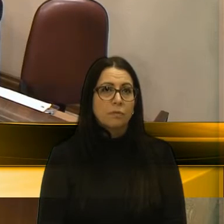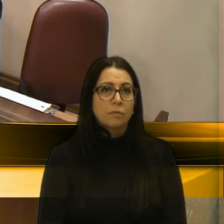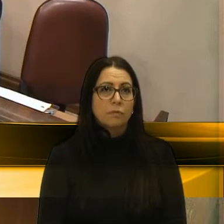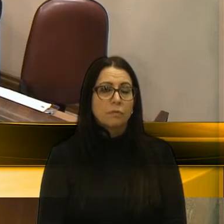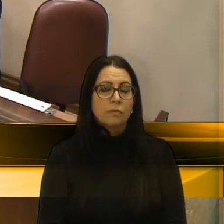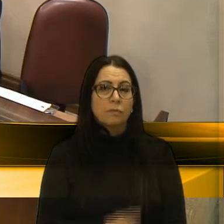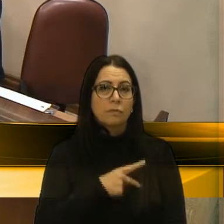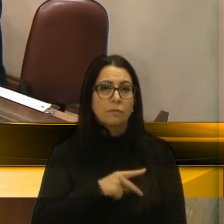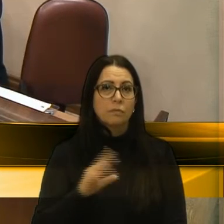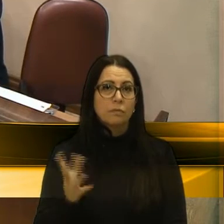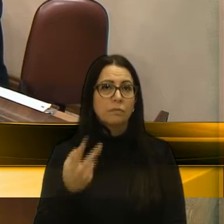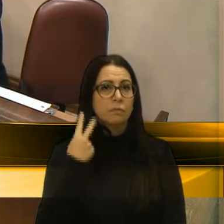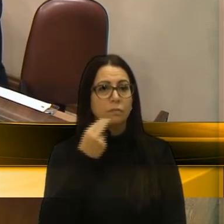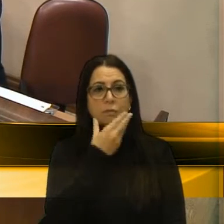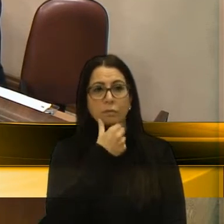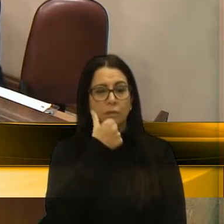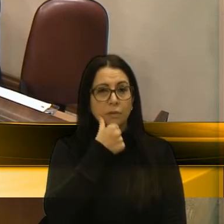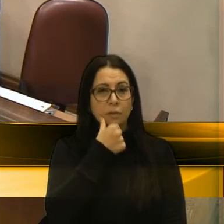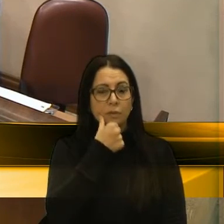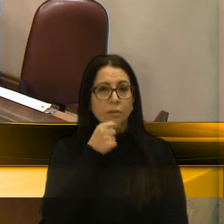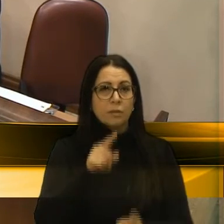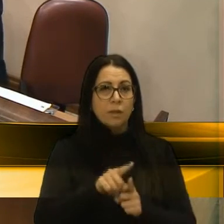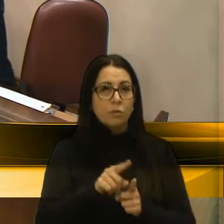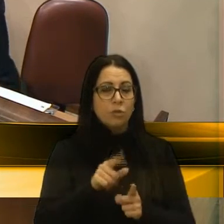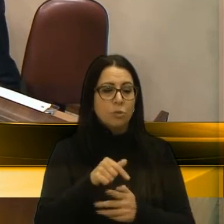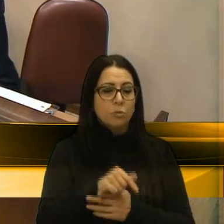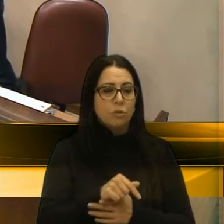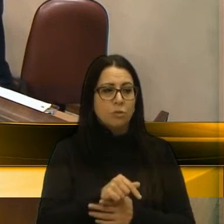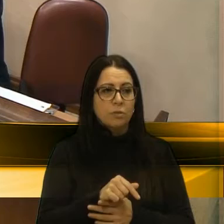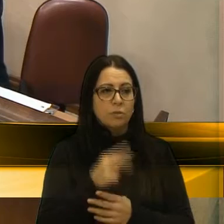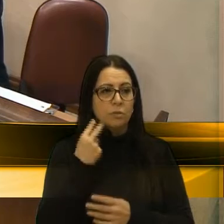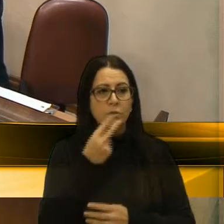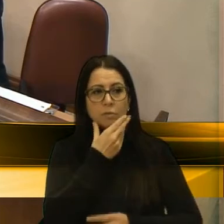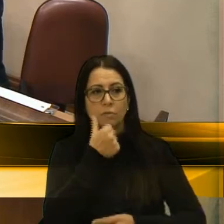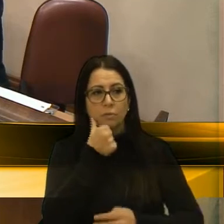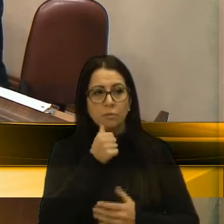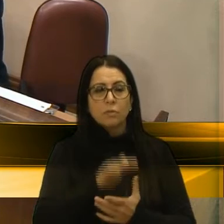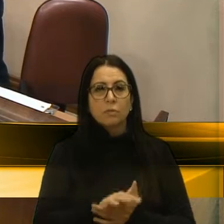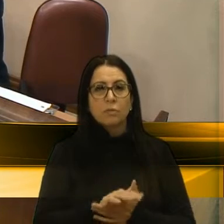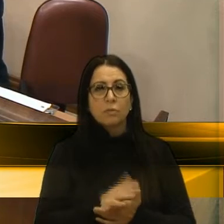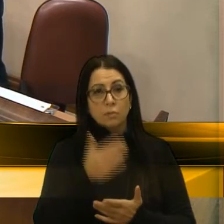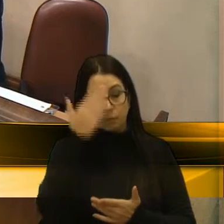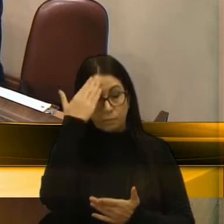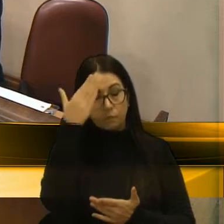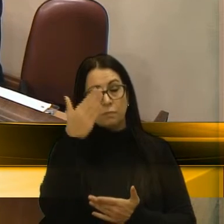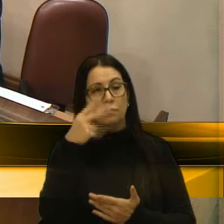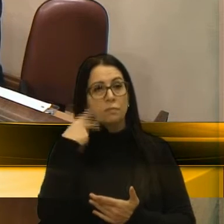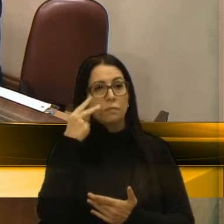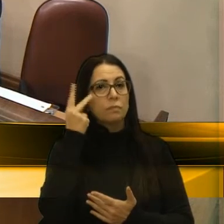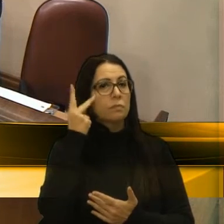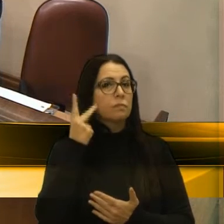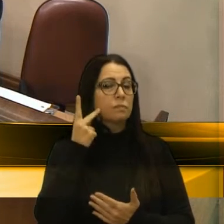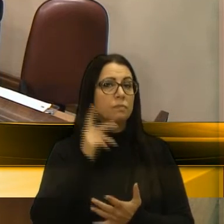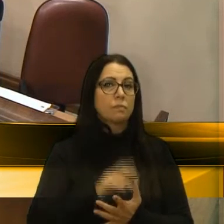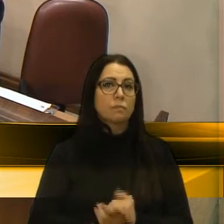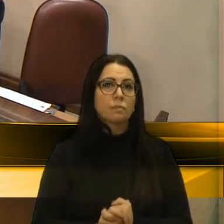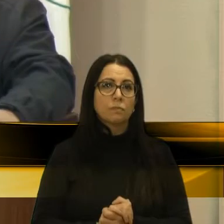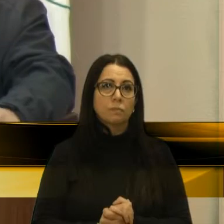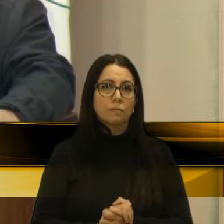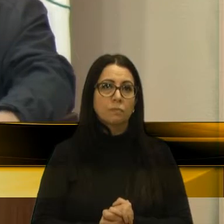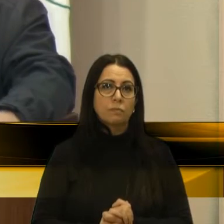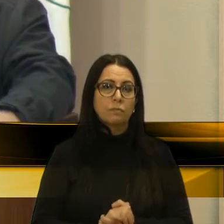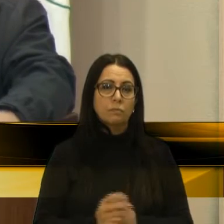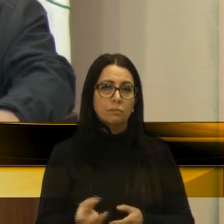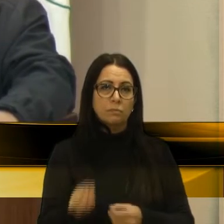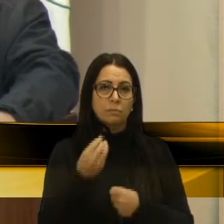Senhor presidente, senhora presidente, senhoras e senhores vereadores, quero aqui agradecer ao vereador Renato Nunes pela